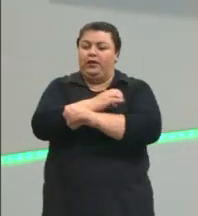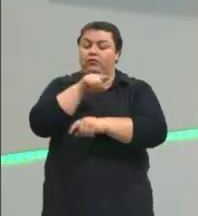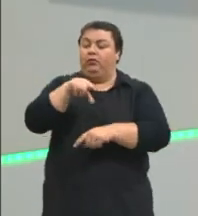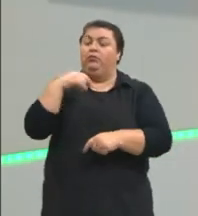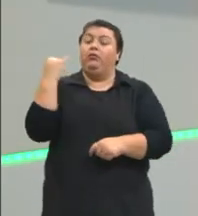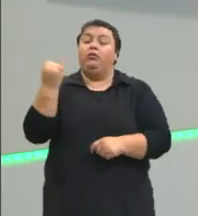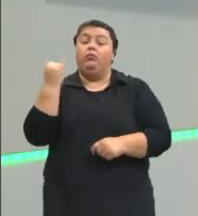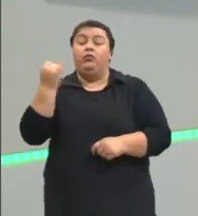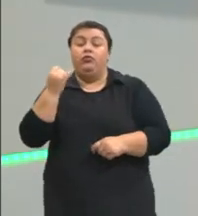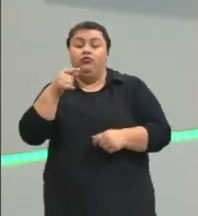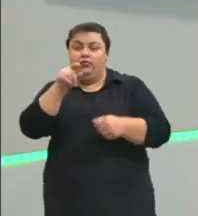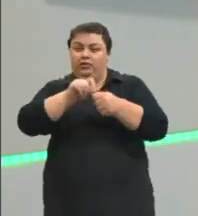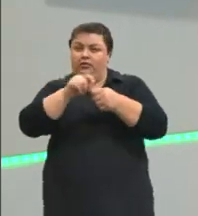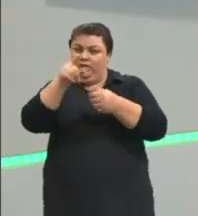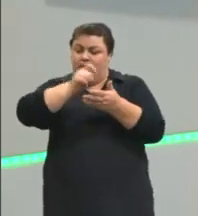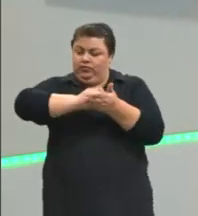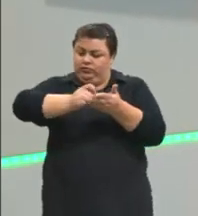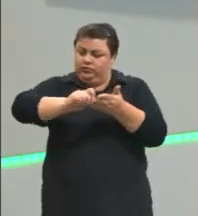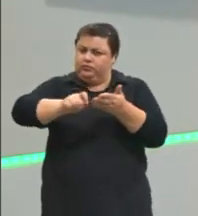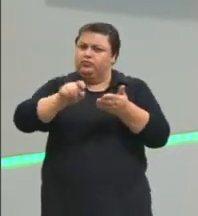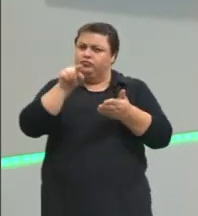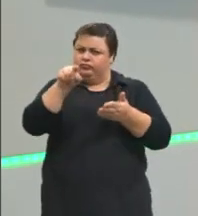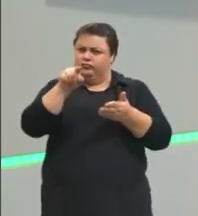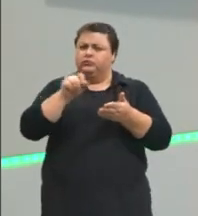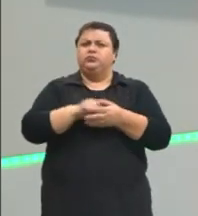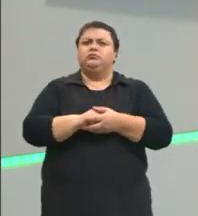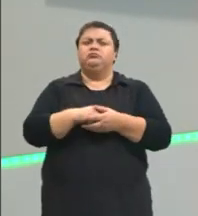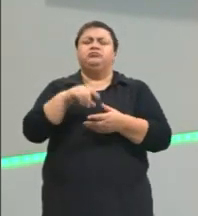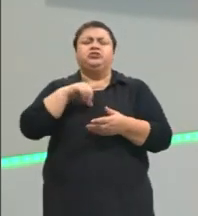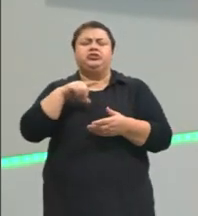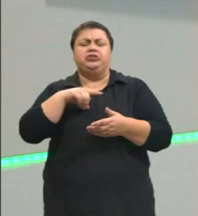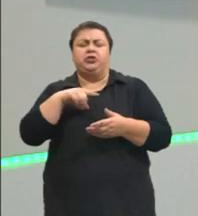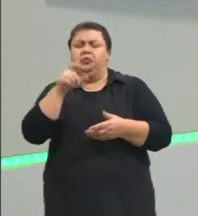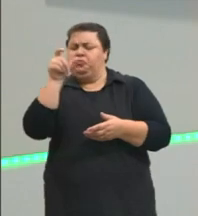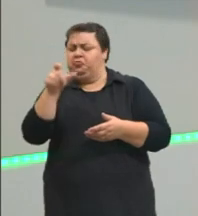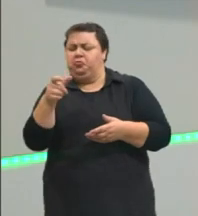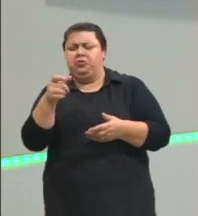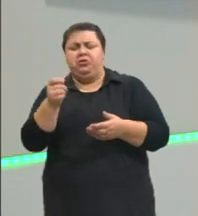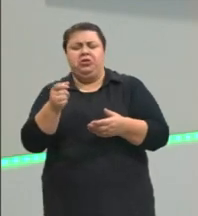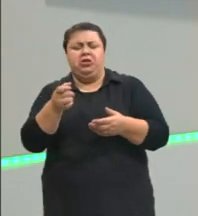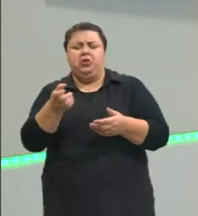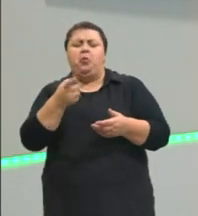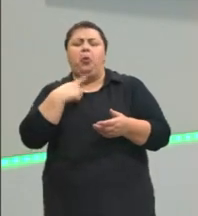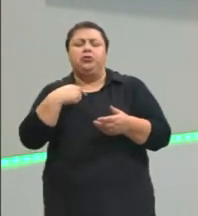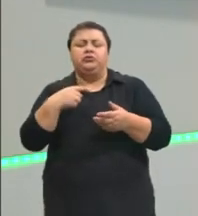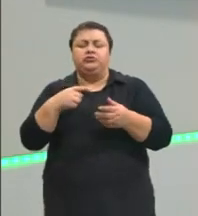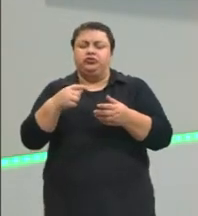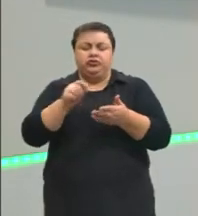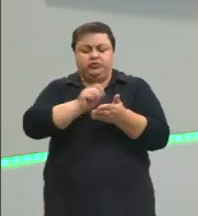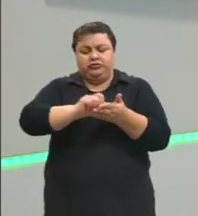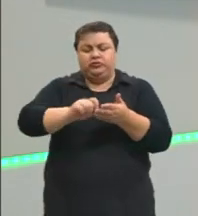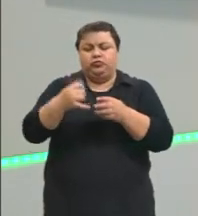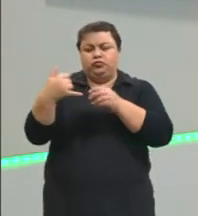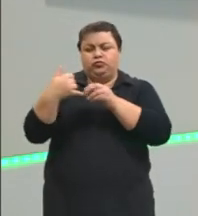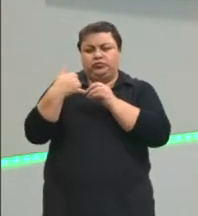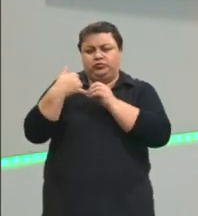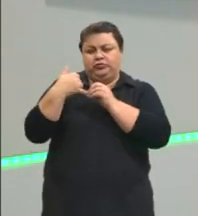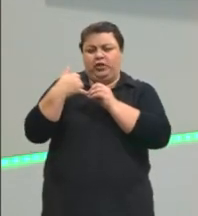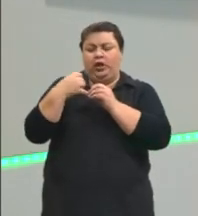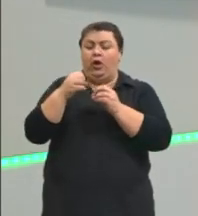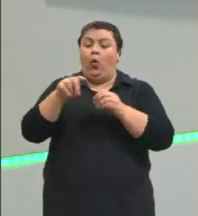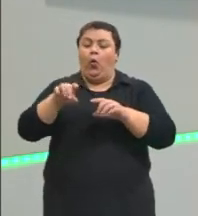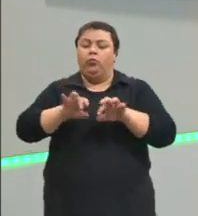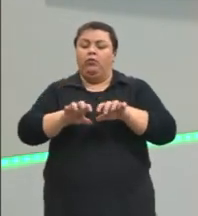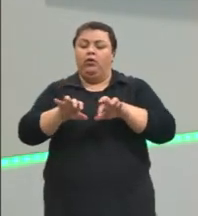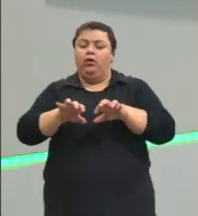façam lá as anotações de vocês. Tem gente que prefere anotar no celular, tem gente que está assistindo e digitando ali no